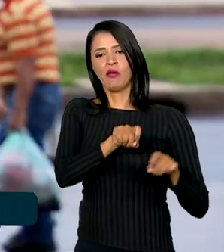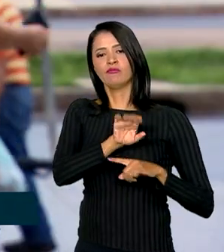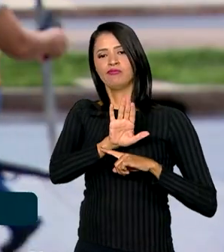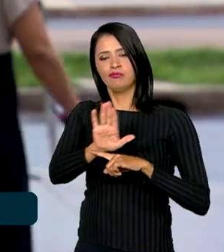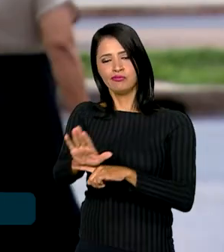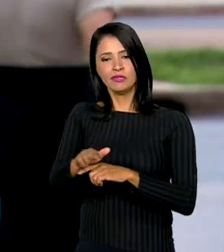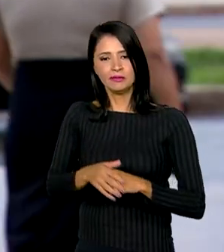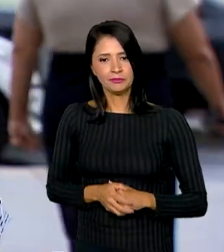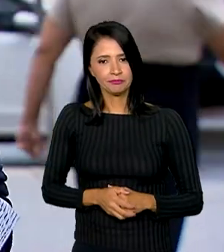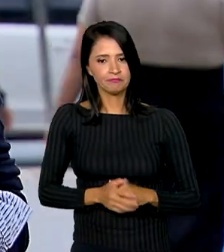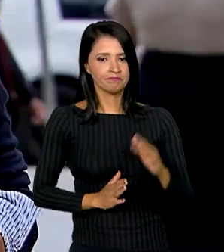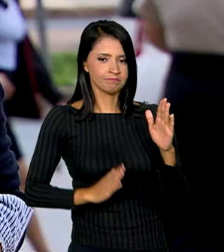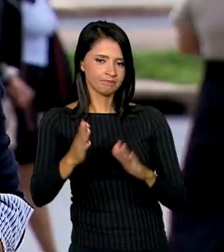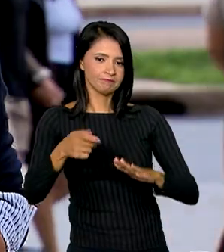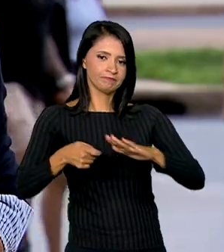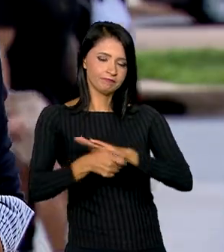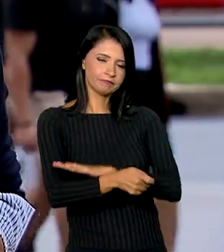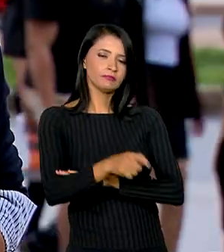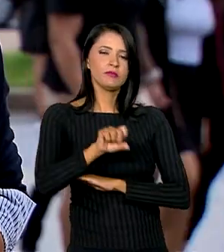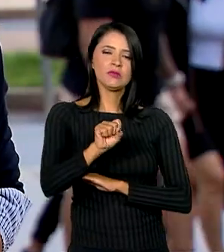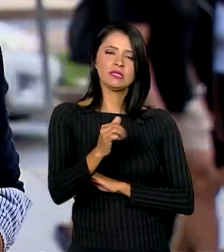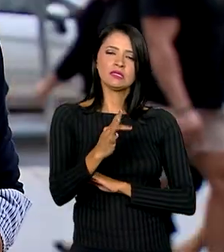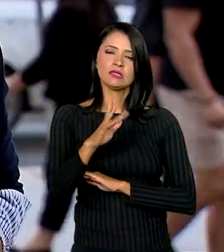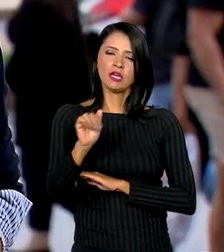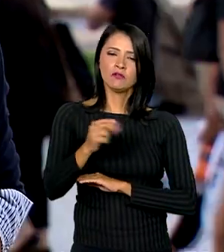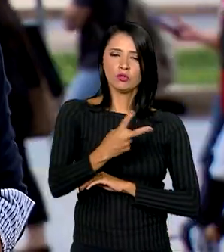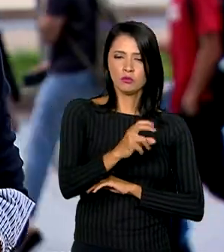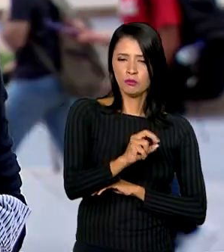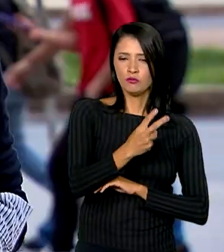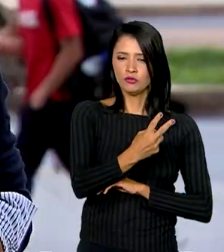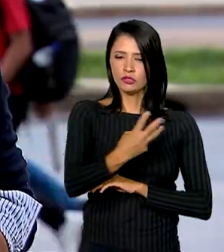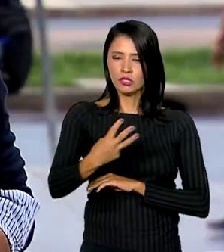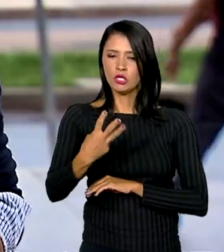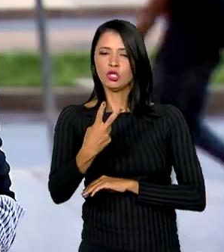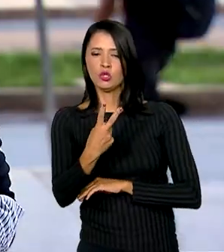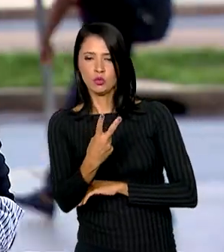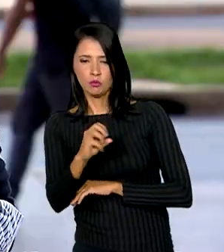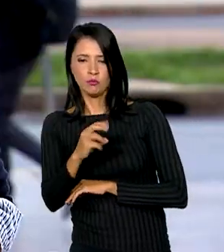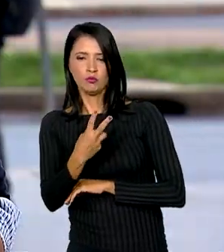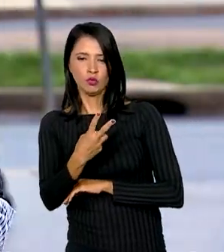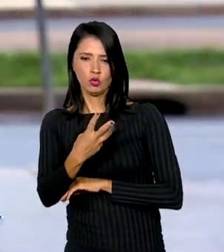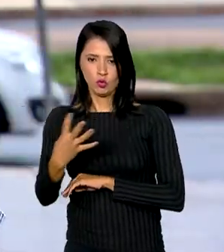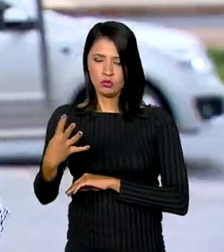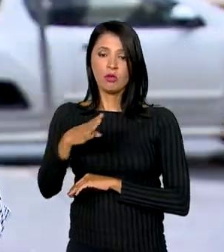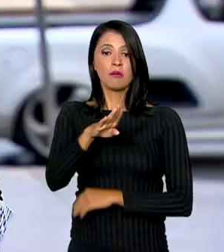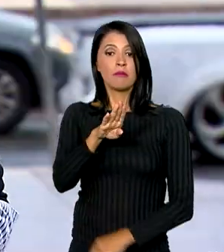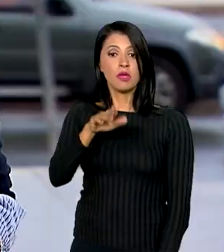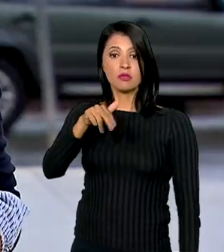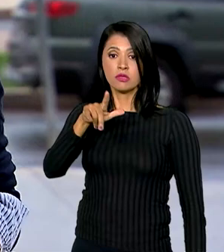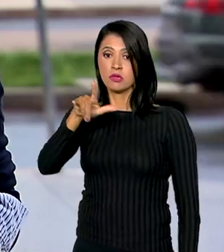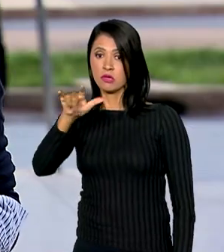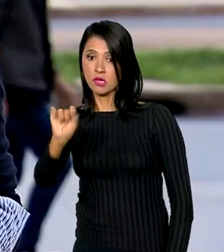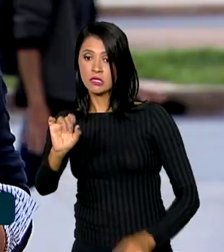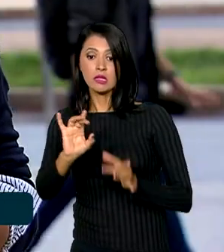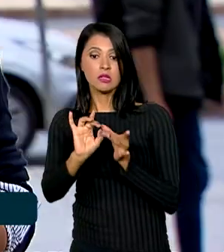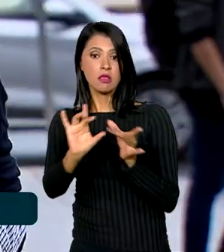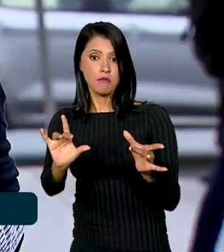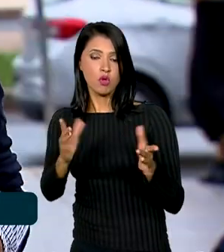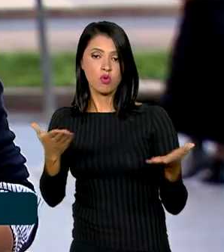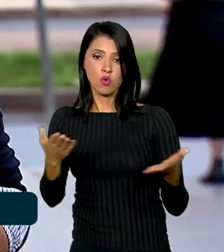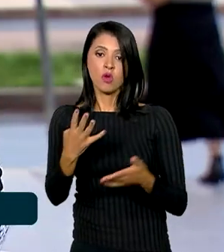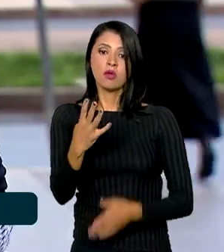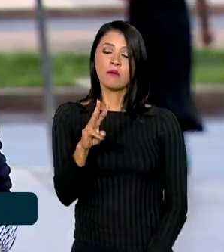previsão de investimentos para a safra 2023-2024, o BNDES liberou nesta quarta-feira mais 3